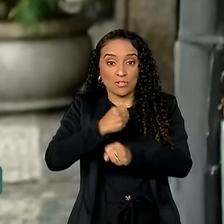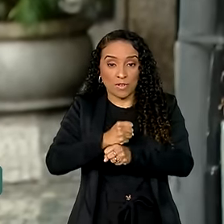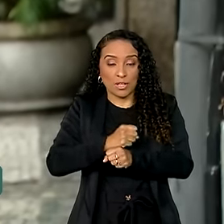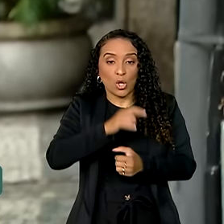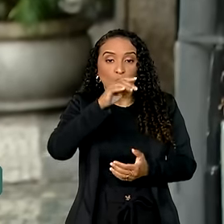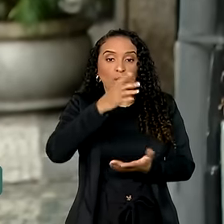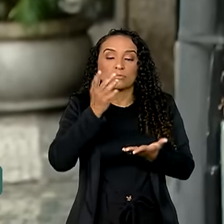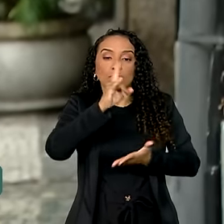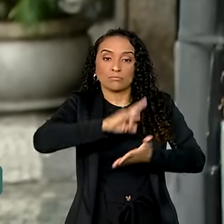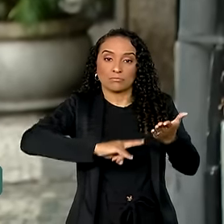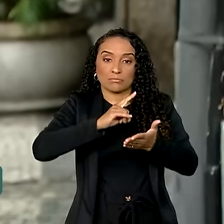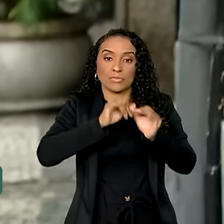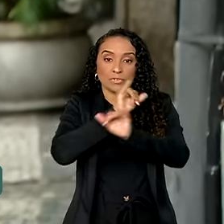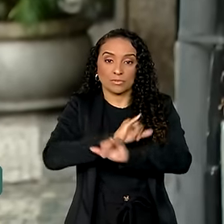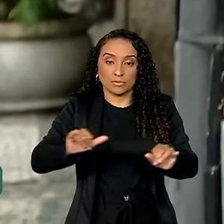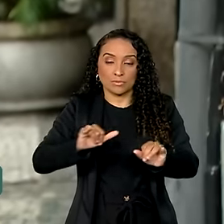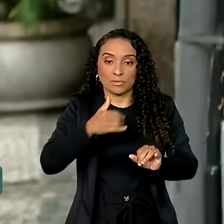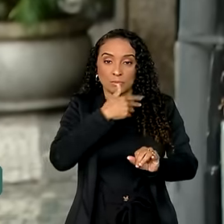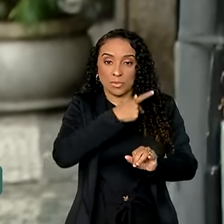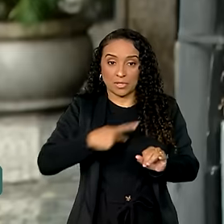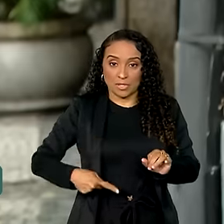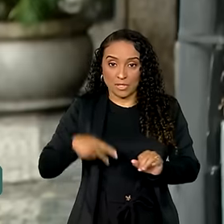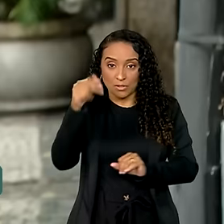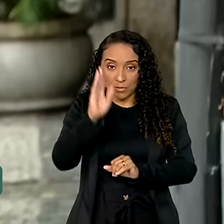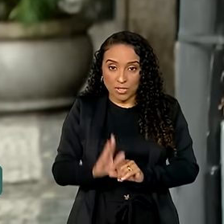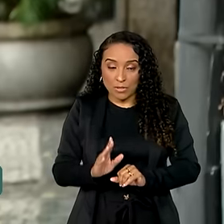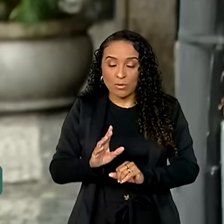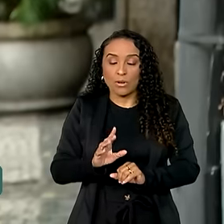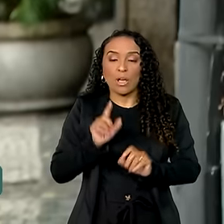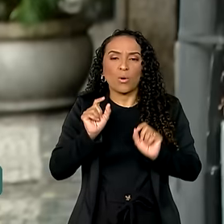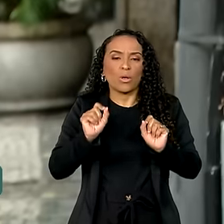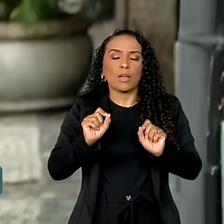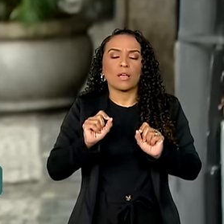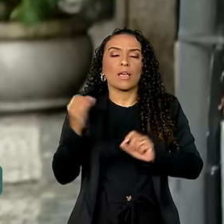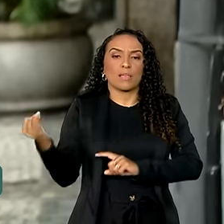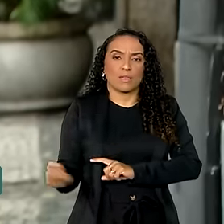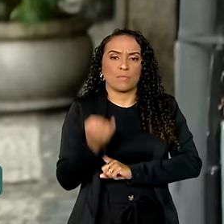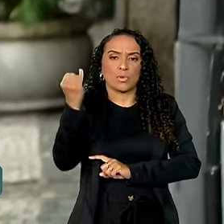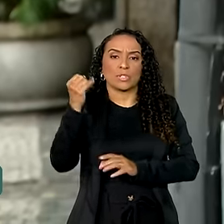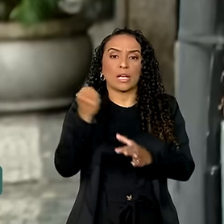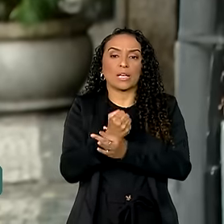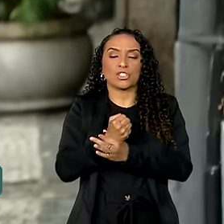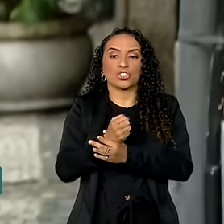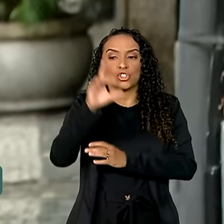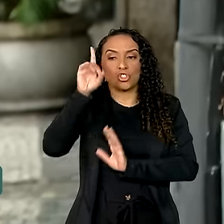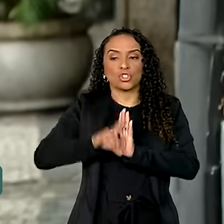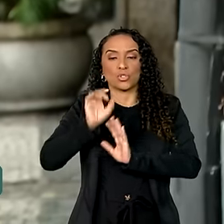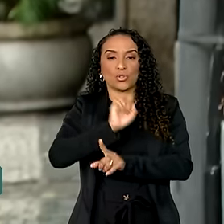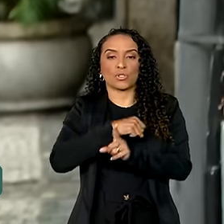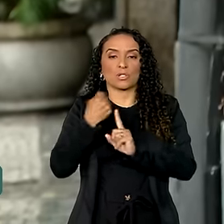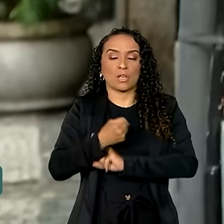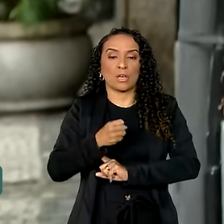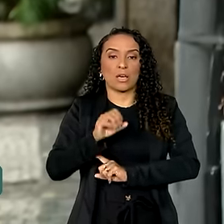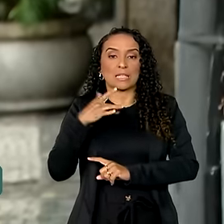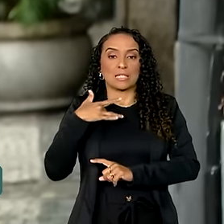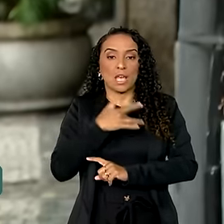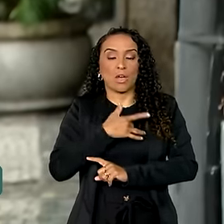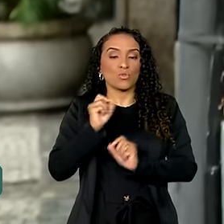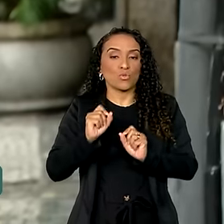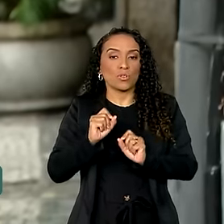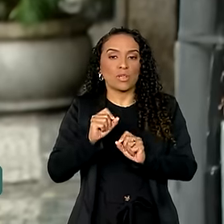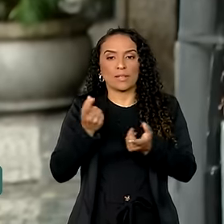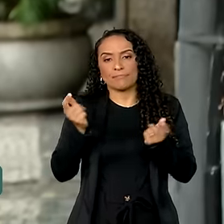divulgada pela Presidência da República, a medida é fundamental para garantir o direito social à saúde, tendo em vista que a